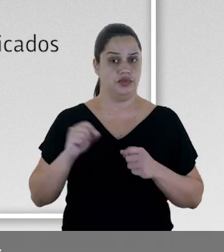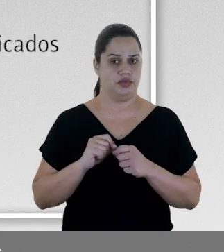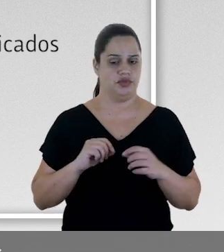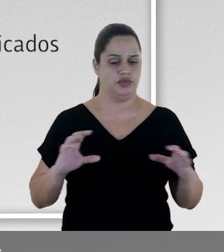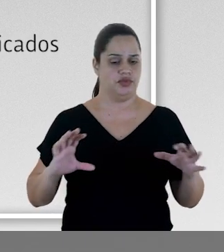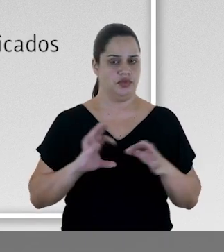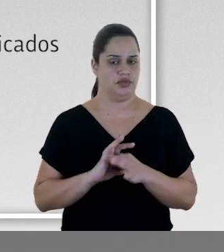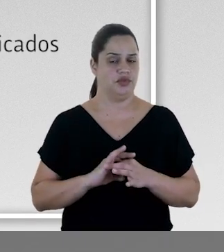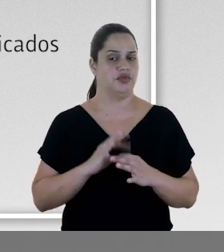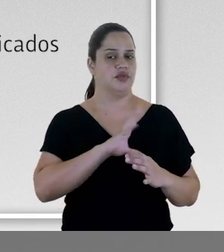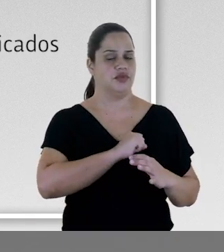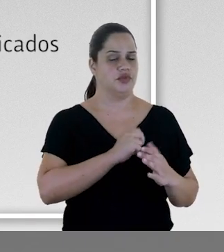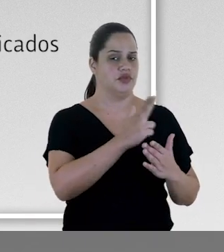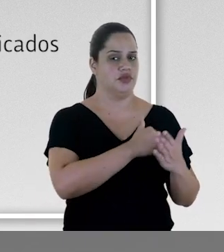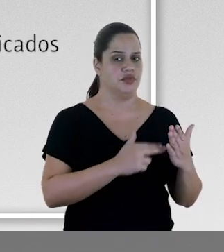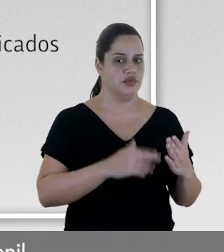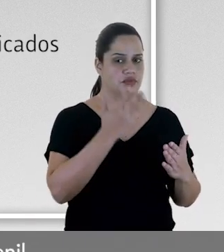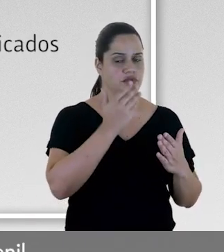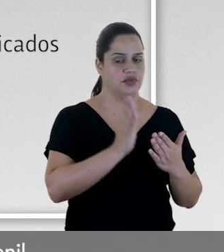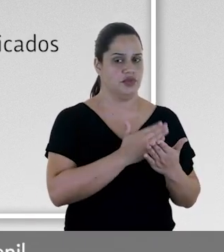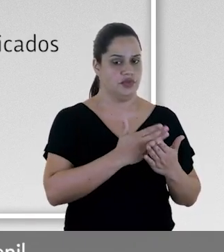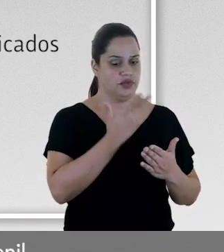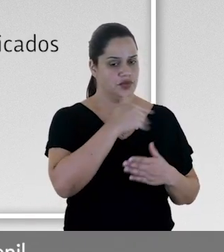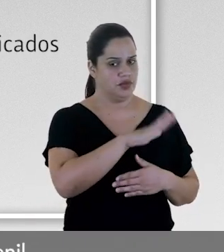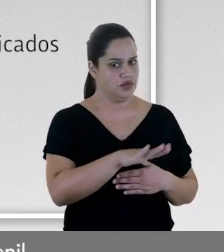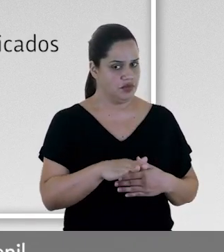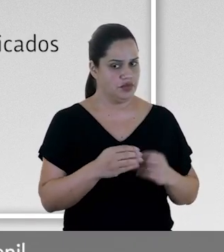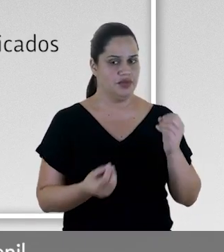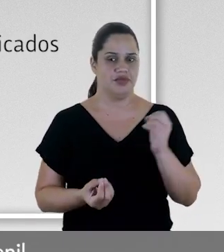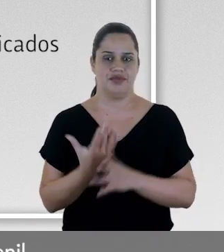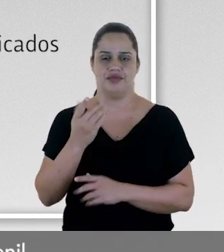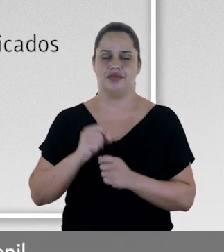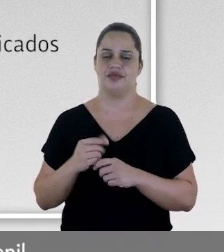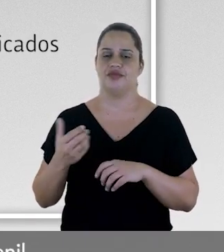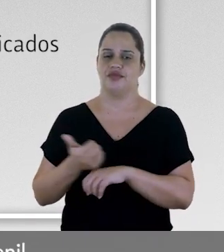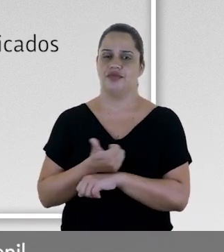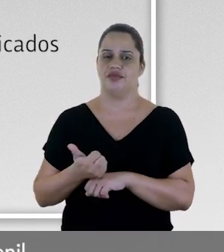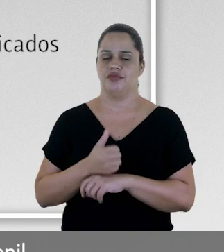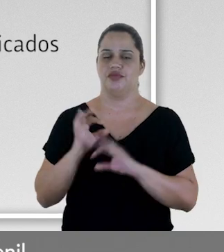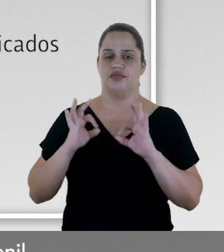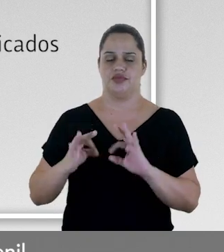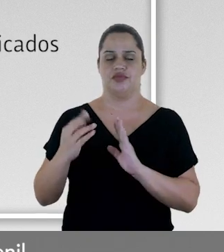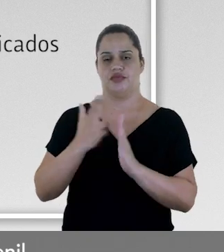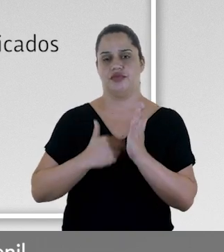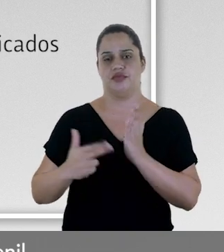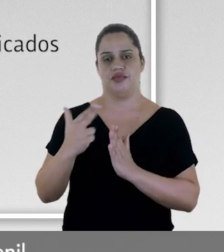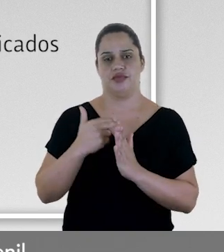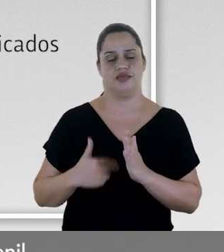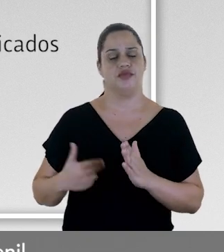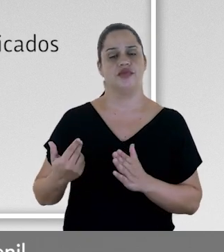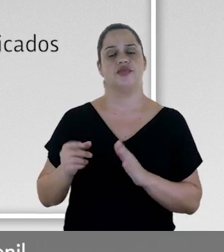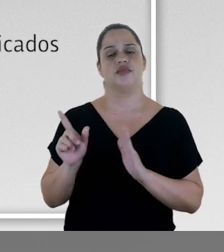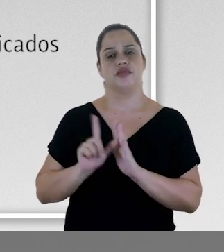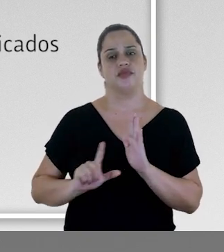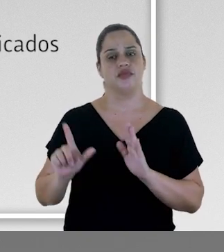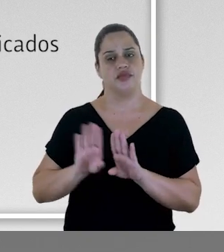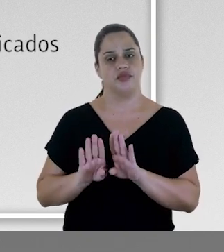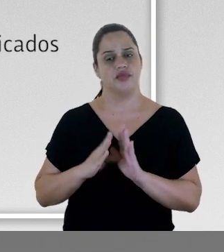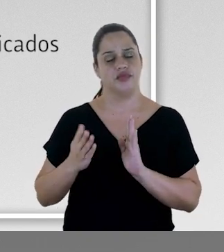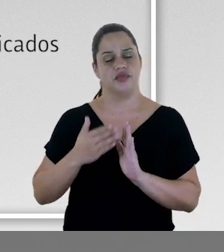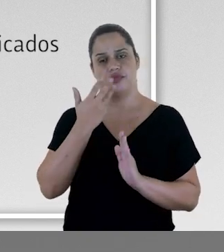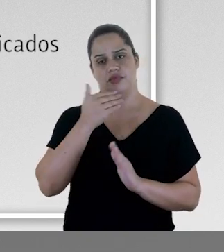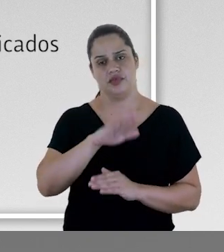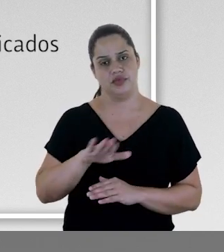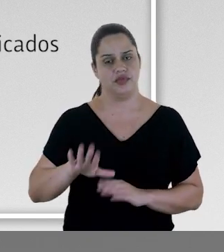desenhos, livros e crianças e se tornou ilustrador de literatura infanto-juvenil. Já são